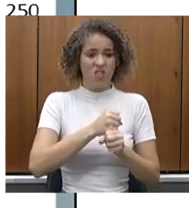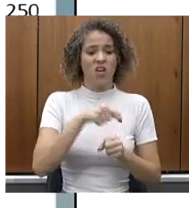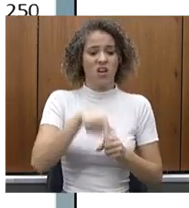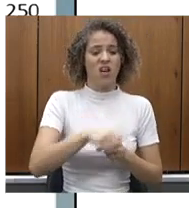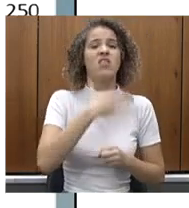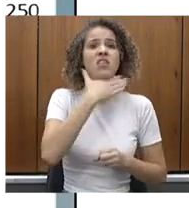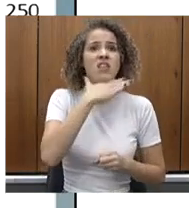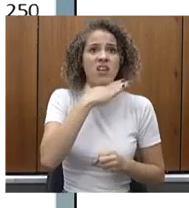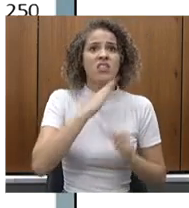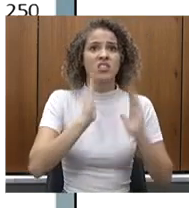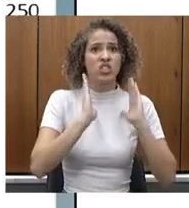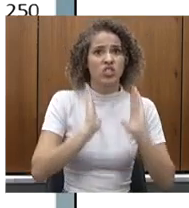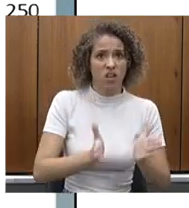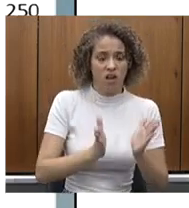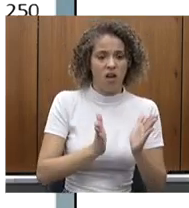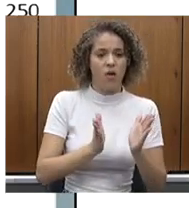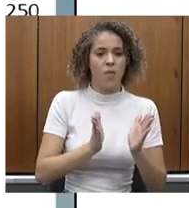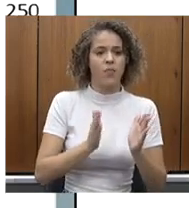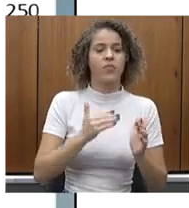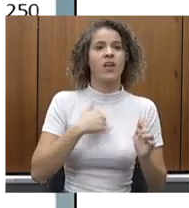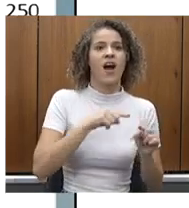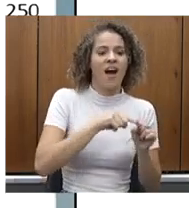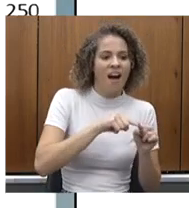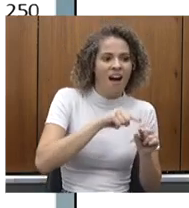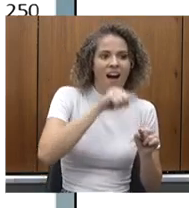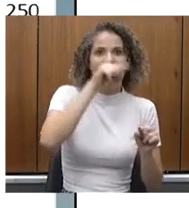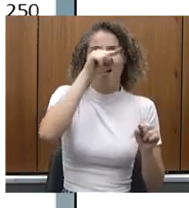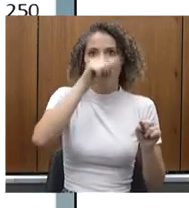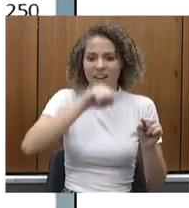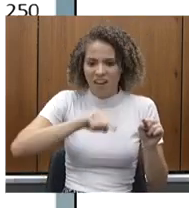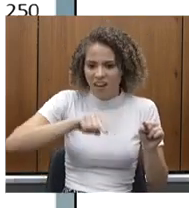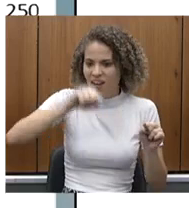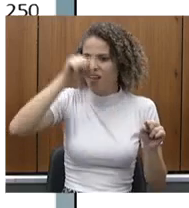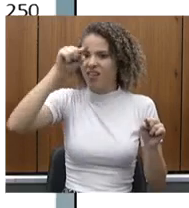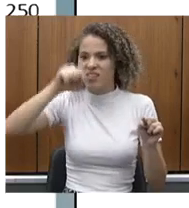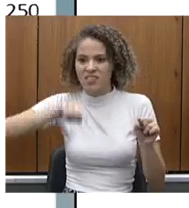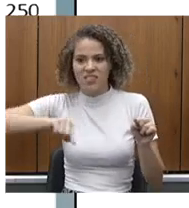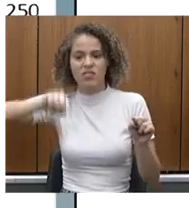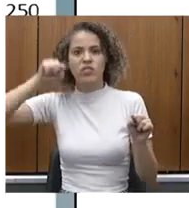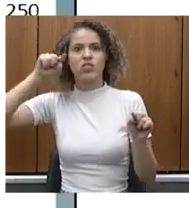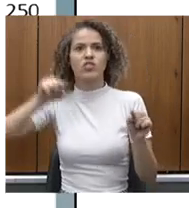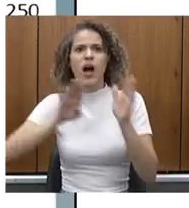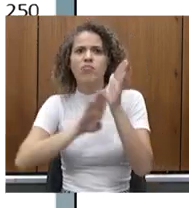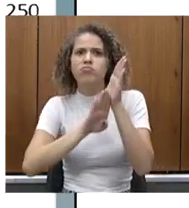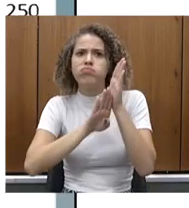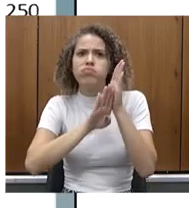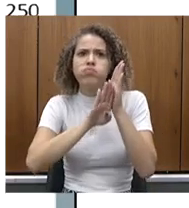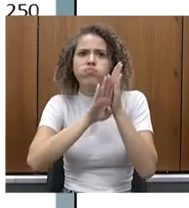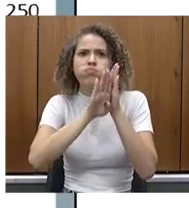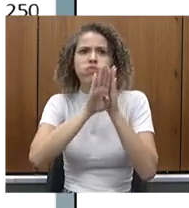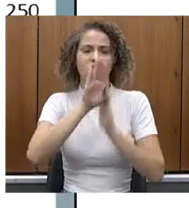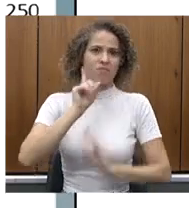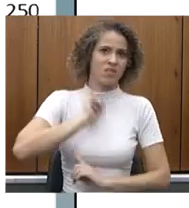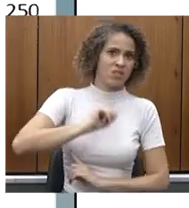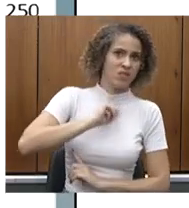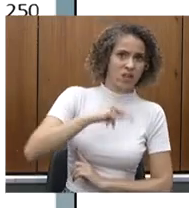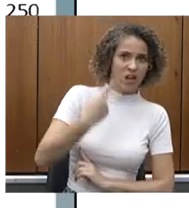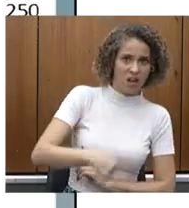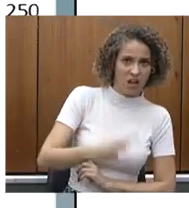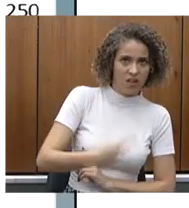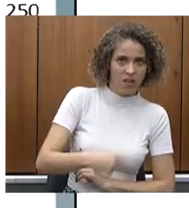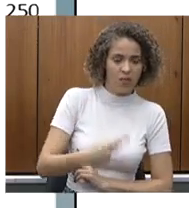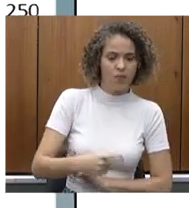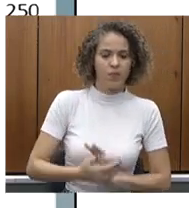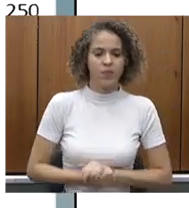janeiro a março desse ano, o pico da Ômicron, mas com o avançar da vacinação, Minas Gerais é um modelo de vacinação